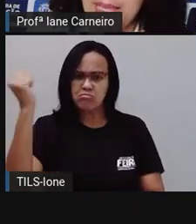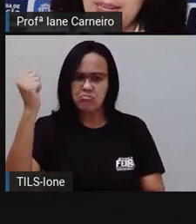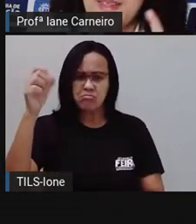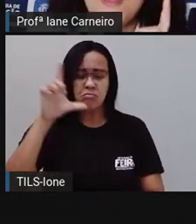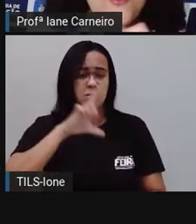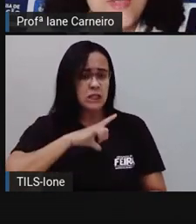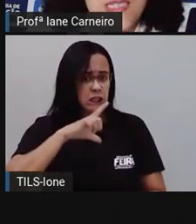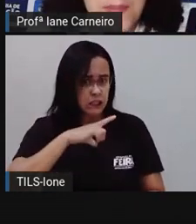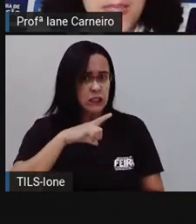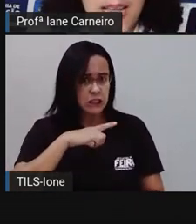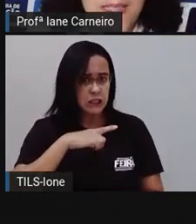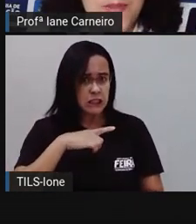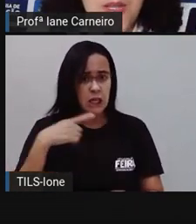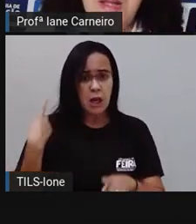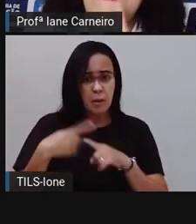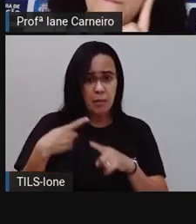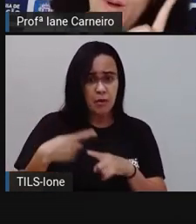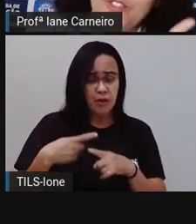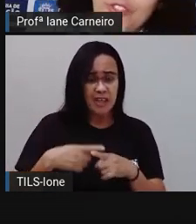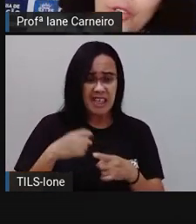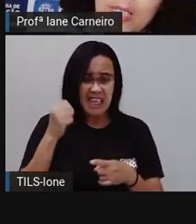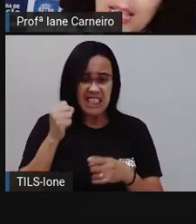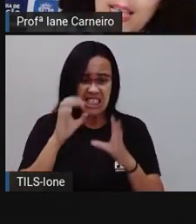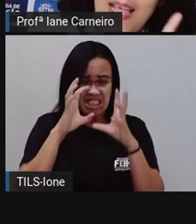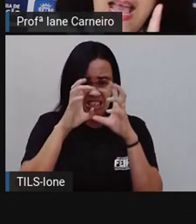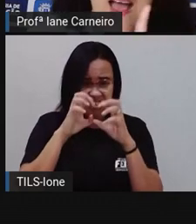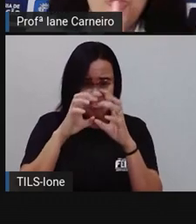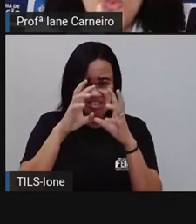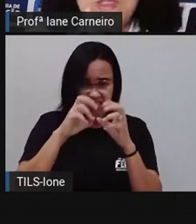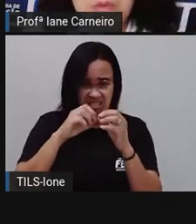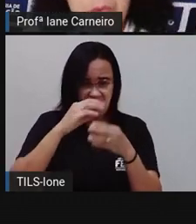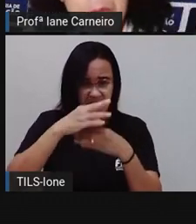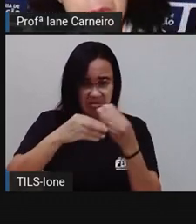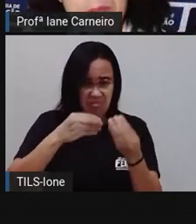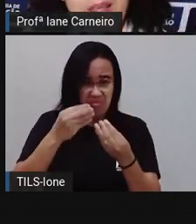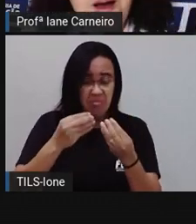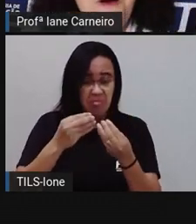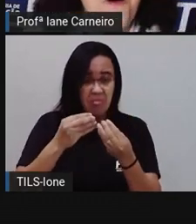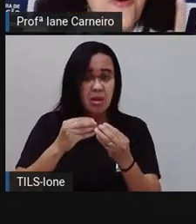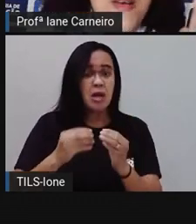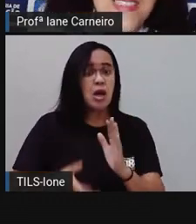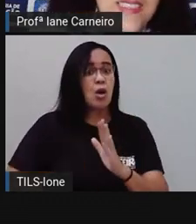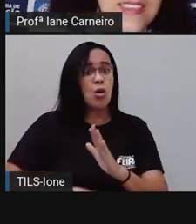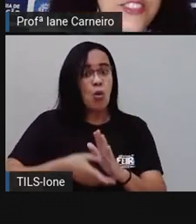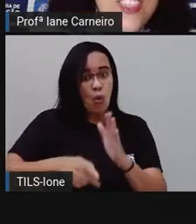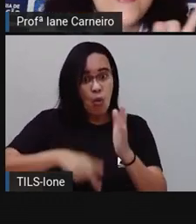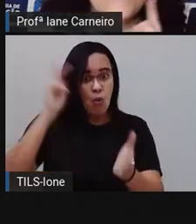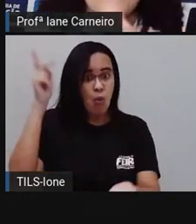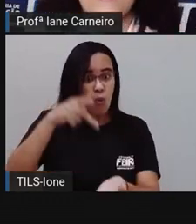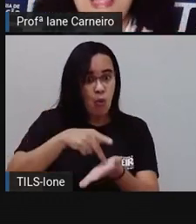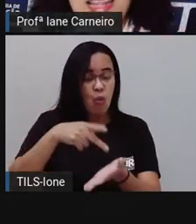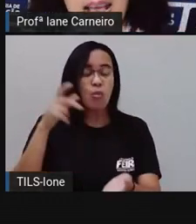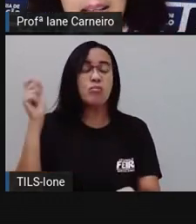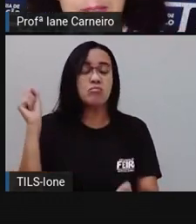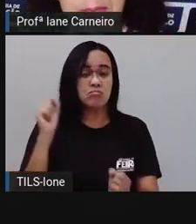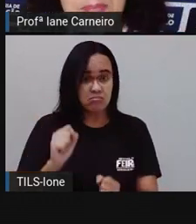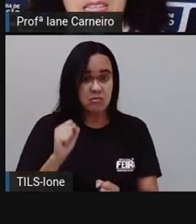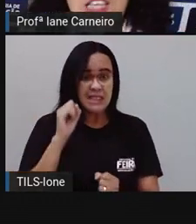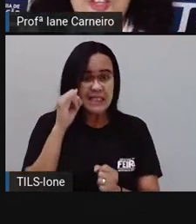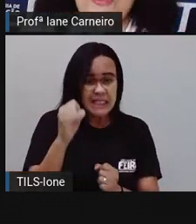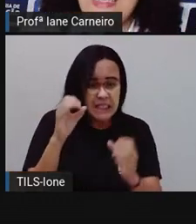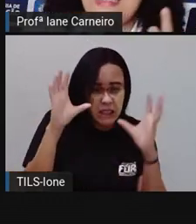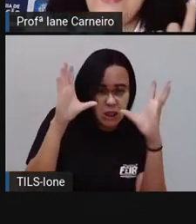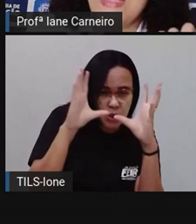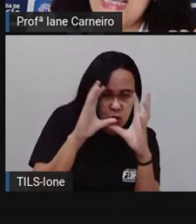recupera o desbotado. Pode tornar algo escuro ou bastante clareado.